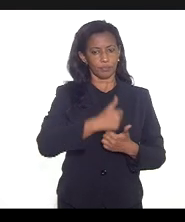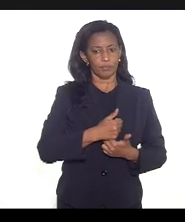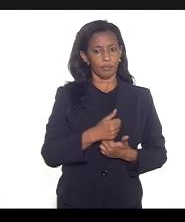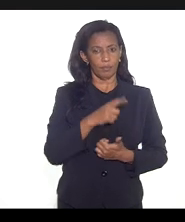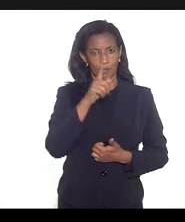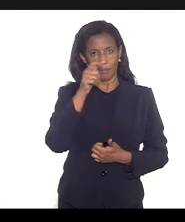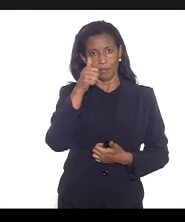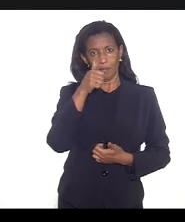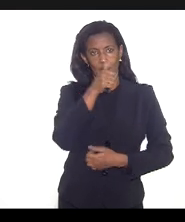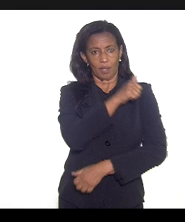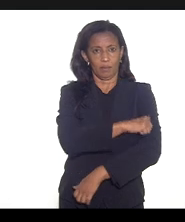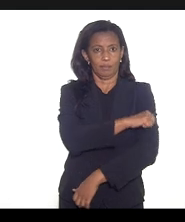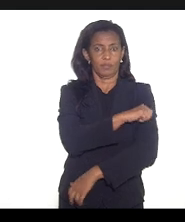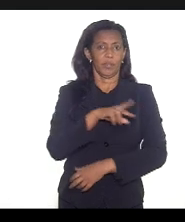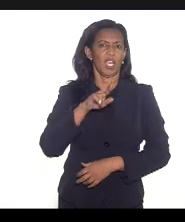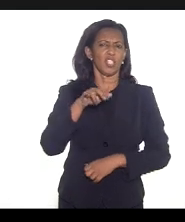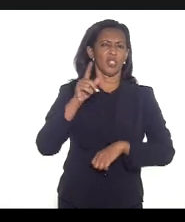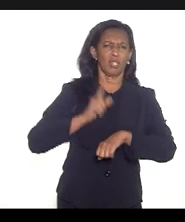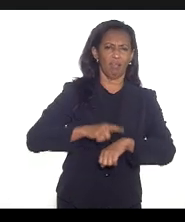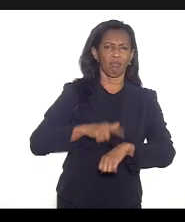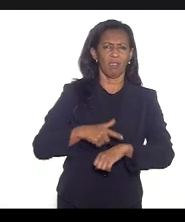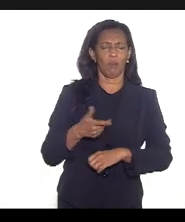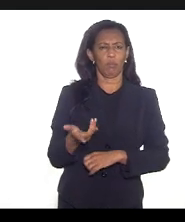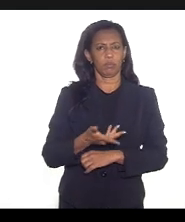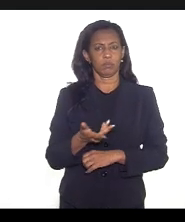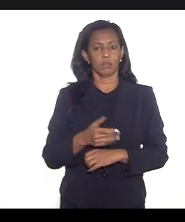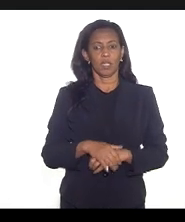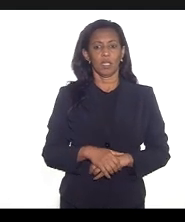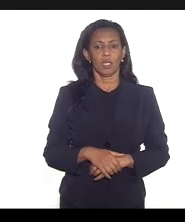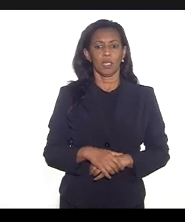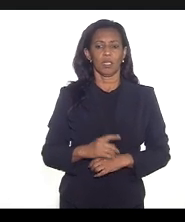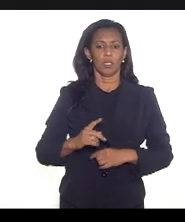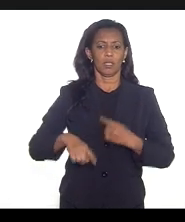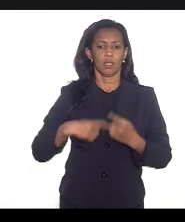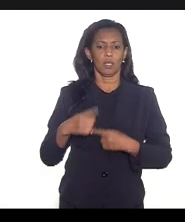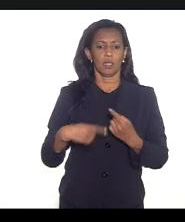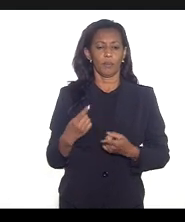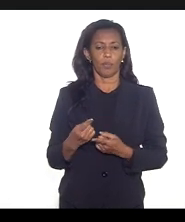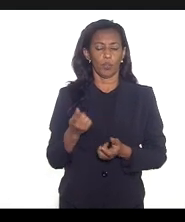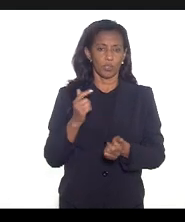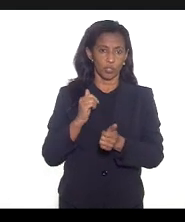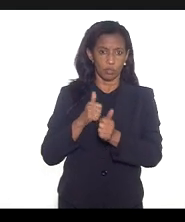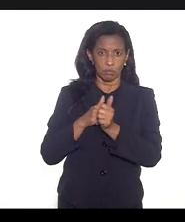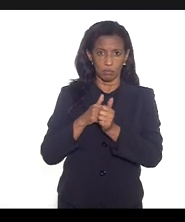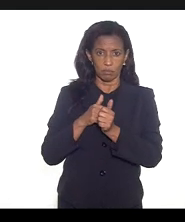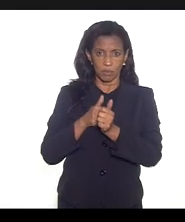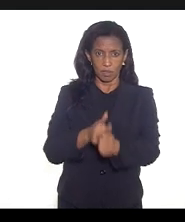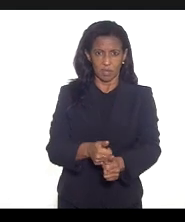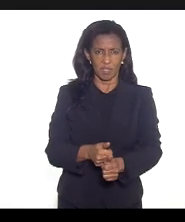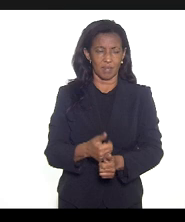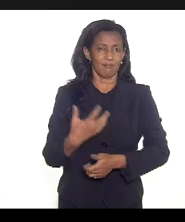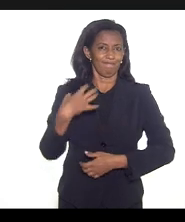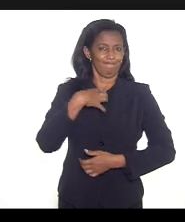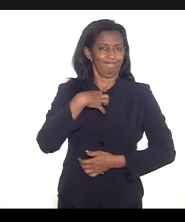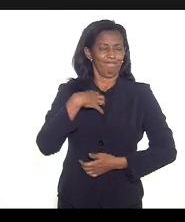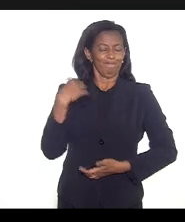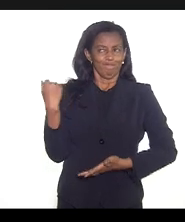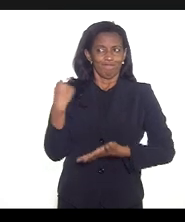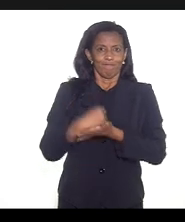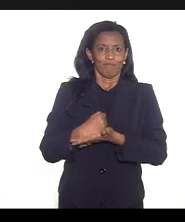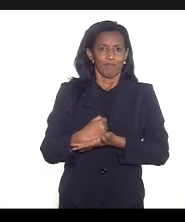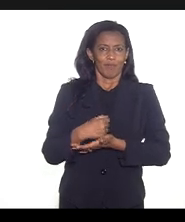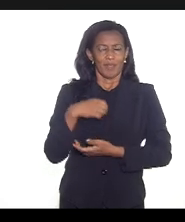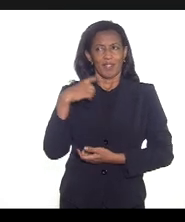enfermeira rejane para a gente ganhar tempo depois eu só queria seguindo aí a gente sempre fica muito impactada né deputada